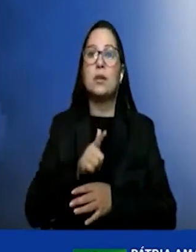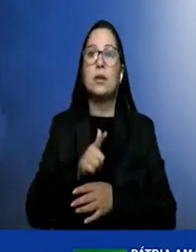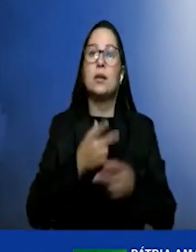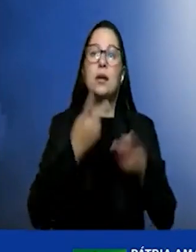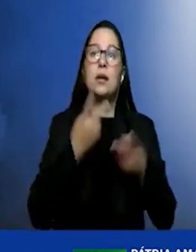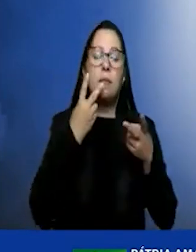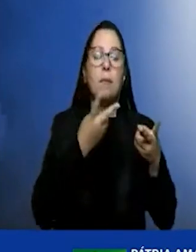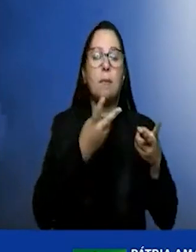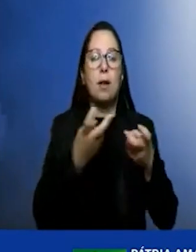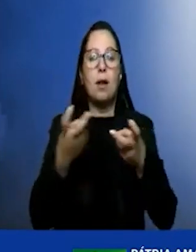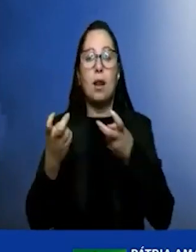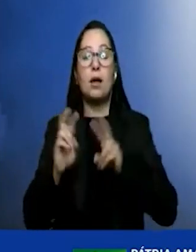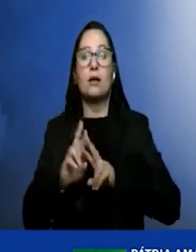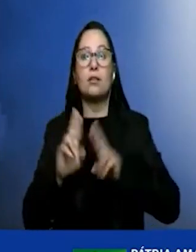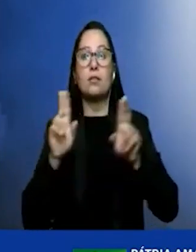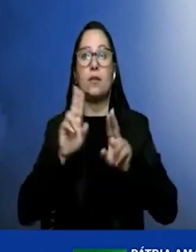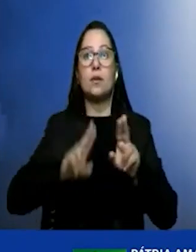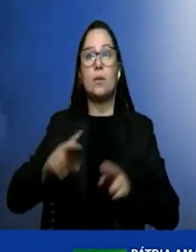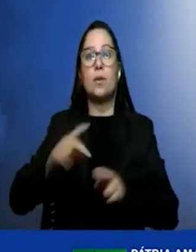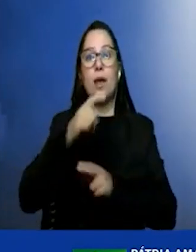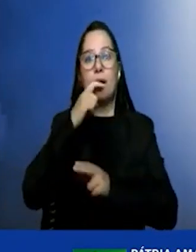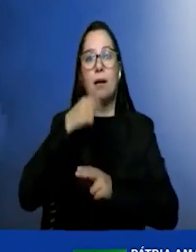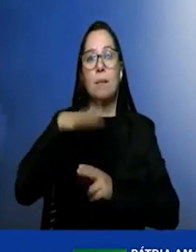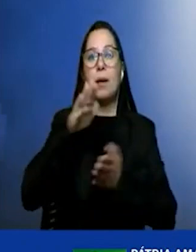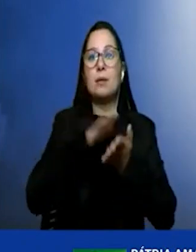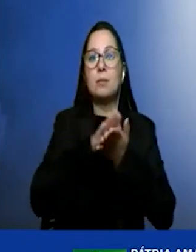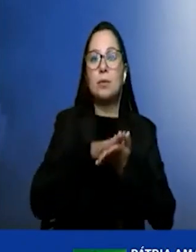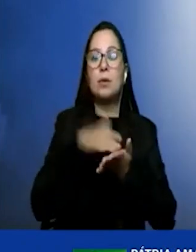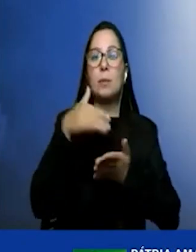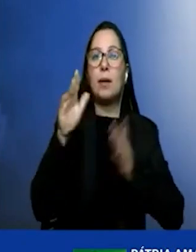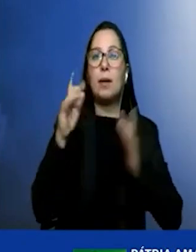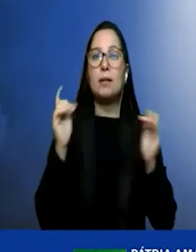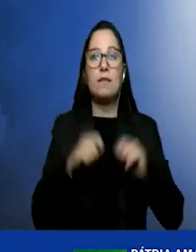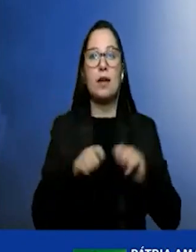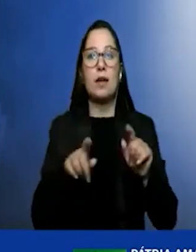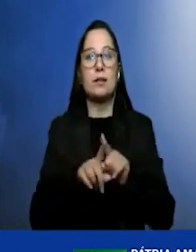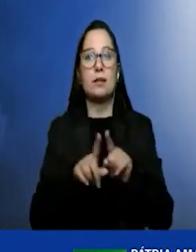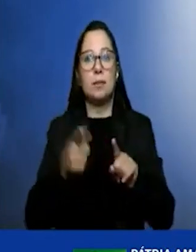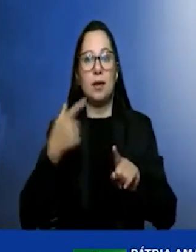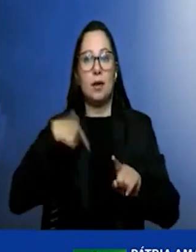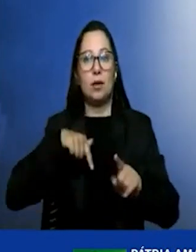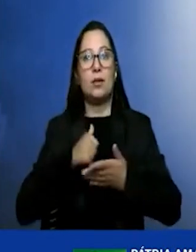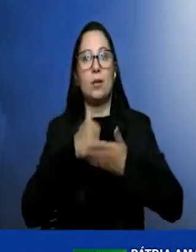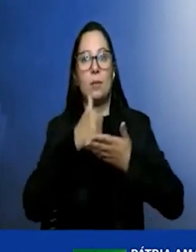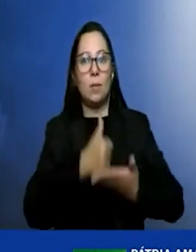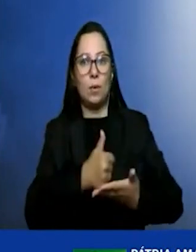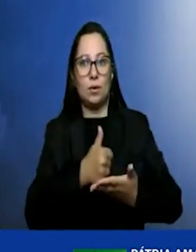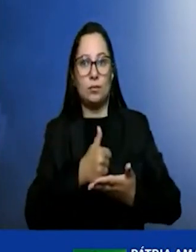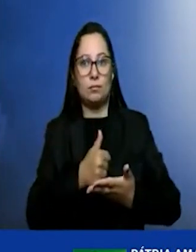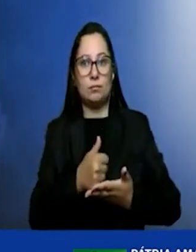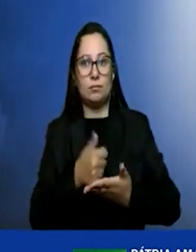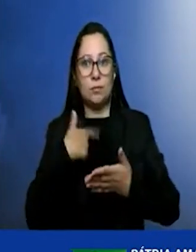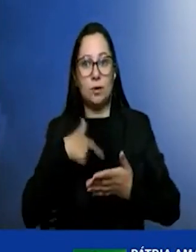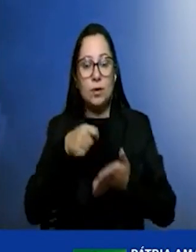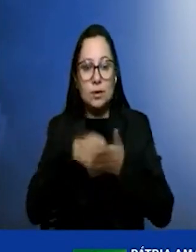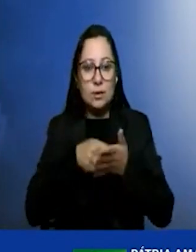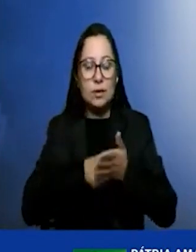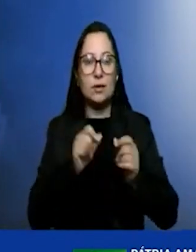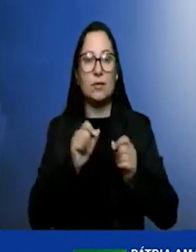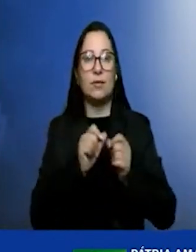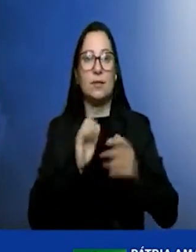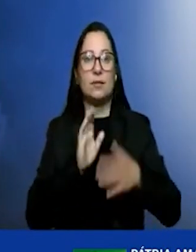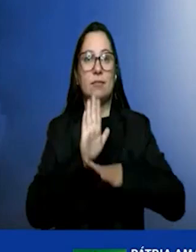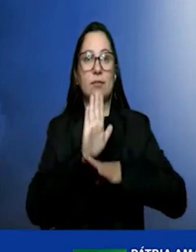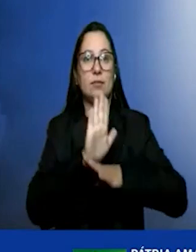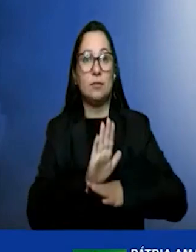da cana para torná-la ainda mais produtiva, mais efetiva, e nós estamos aqui para contribuir com isso. O que a gente puder fazer, hoje, o que a gente fala quando vai para a Índia,